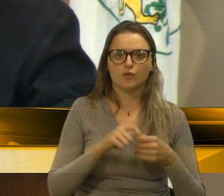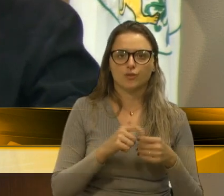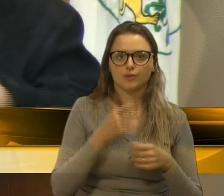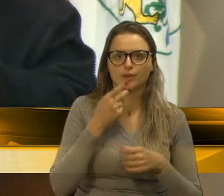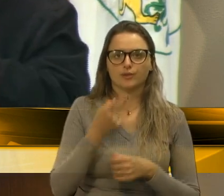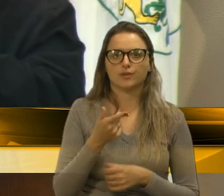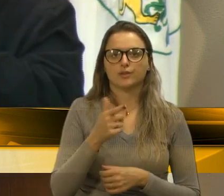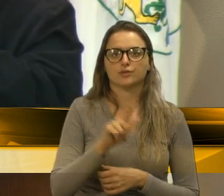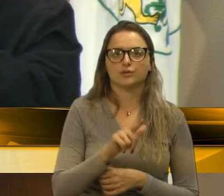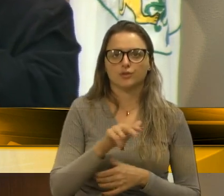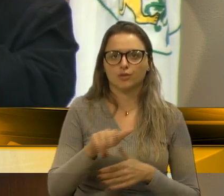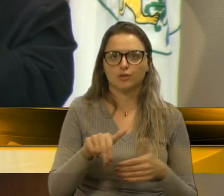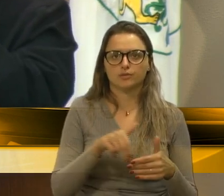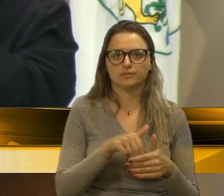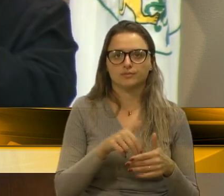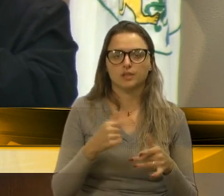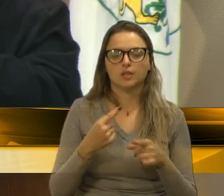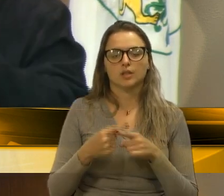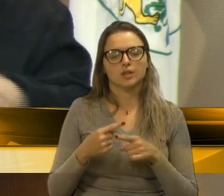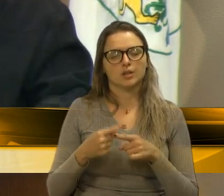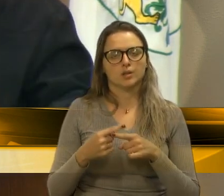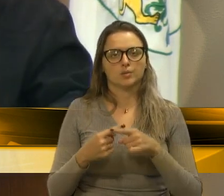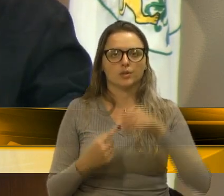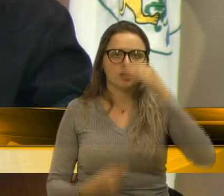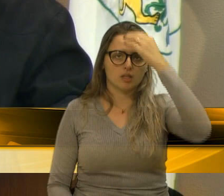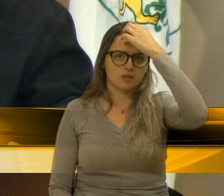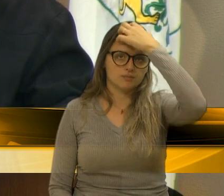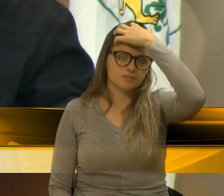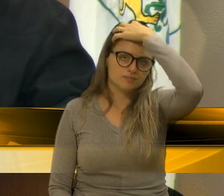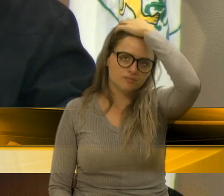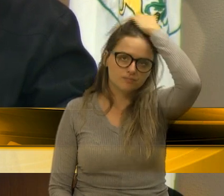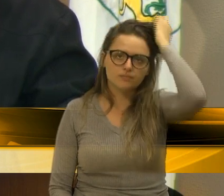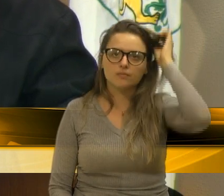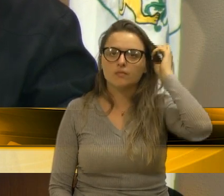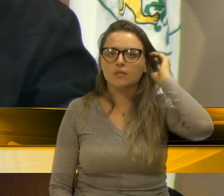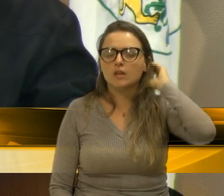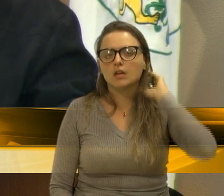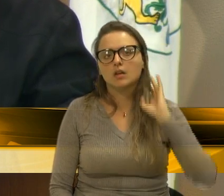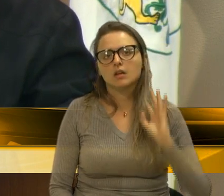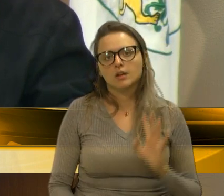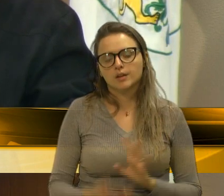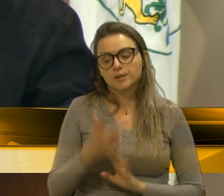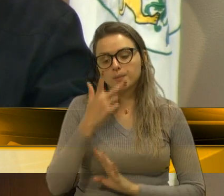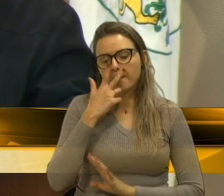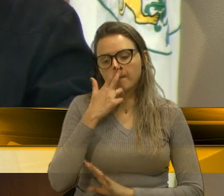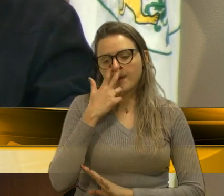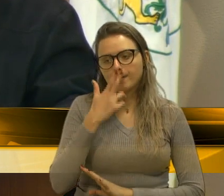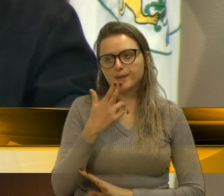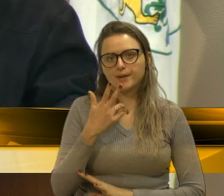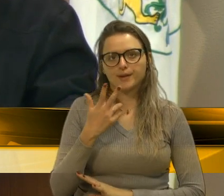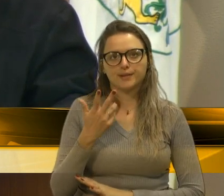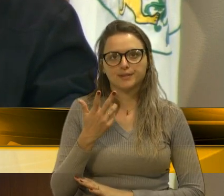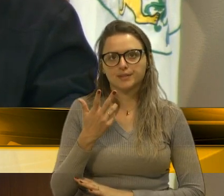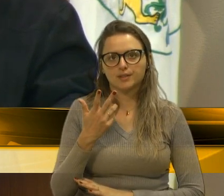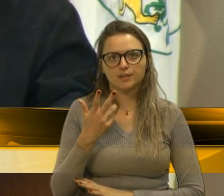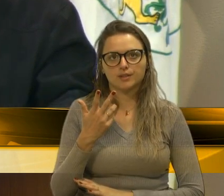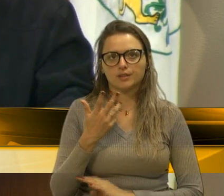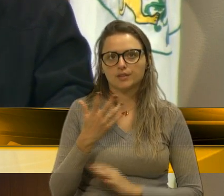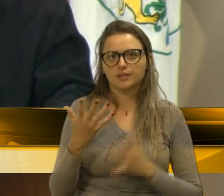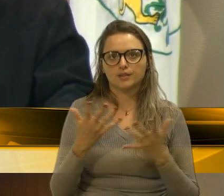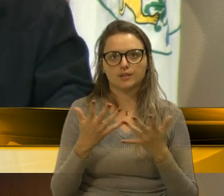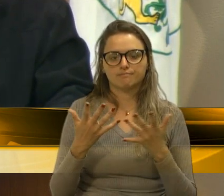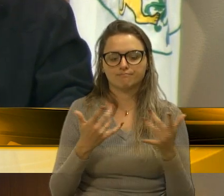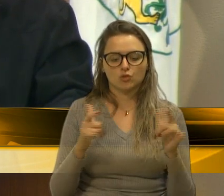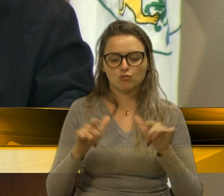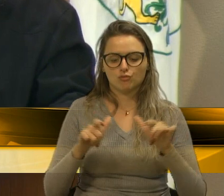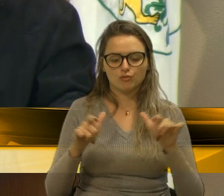por conta de que parece um baile de loucos